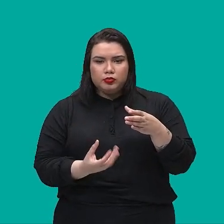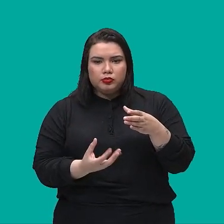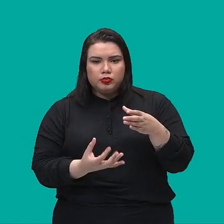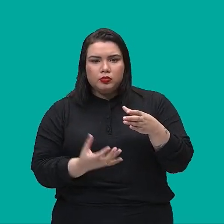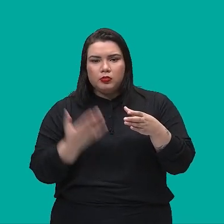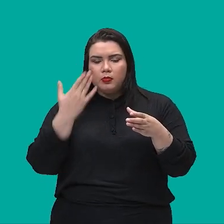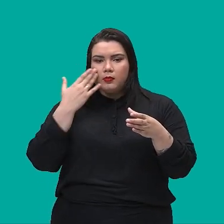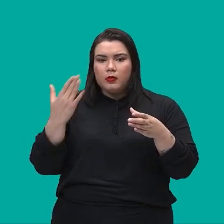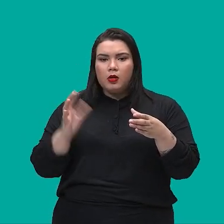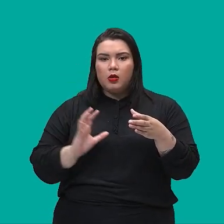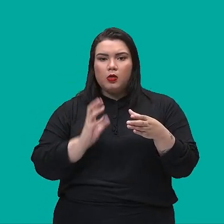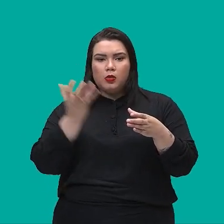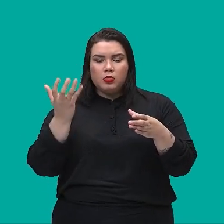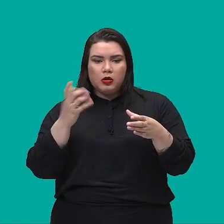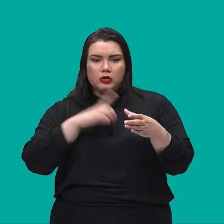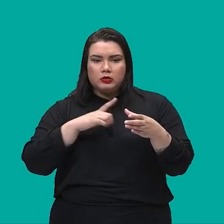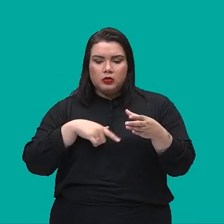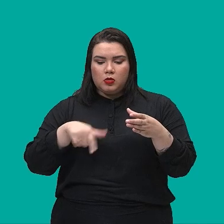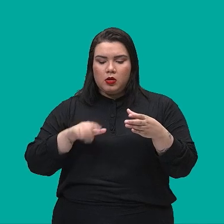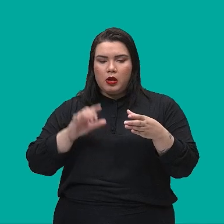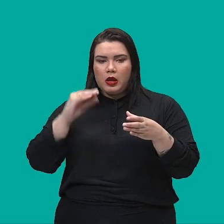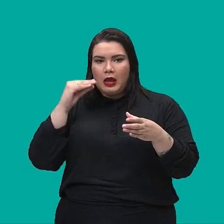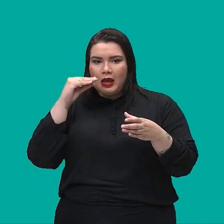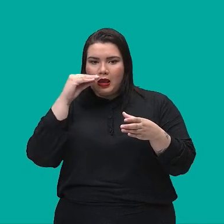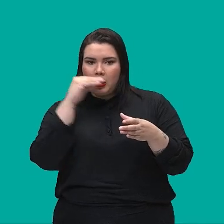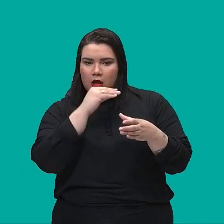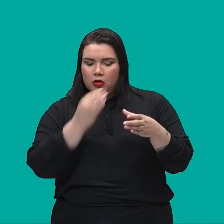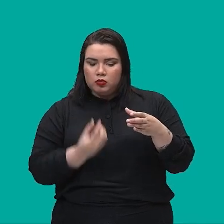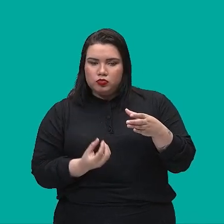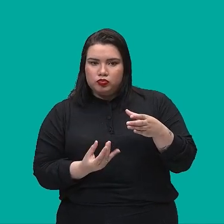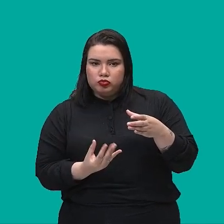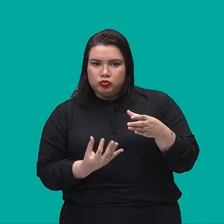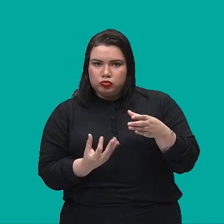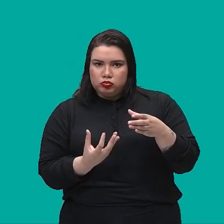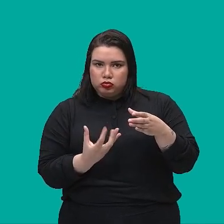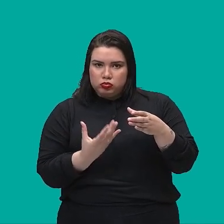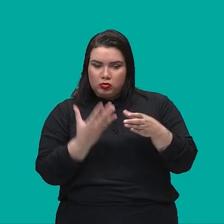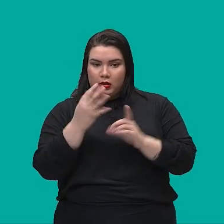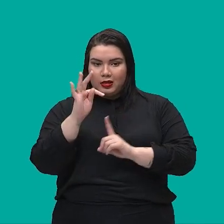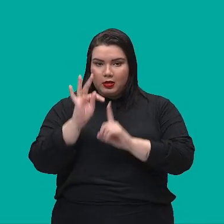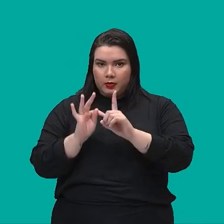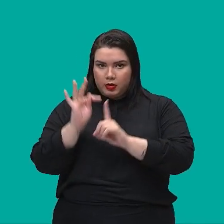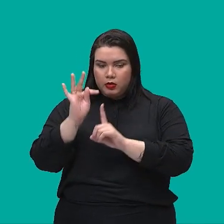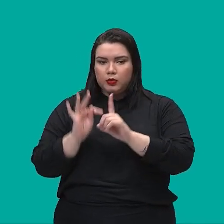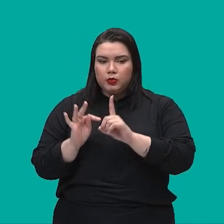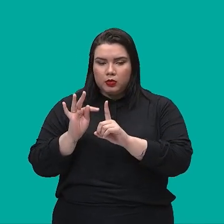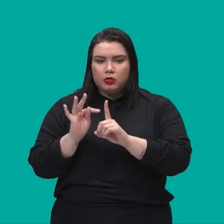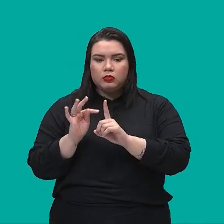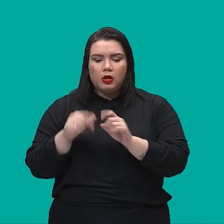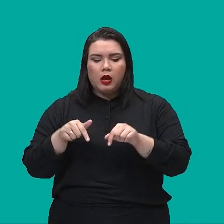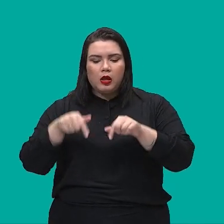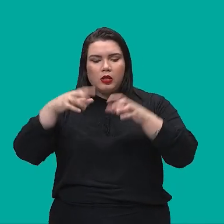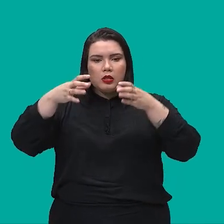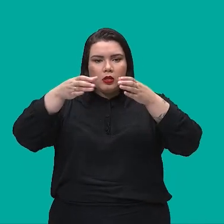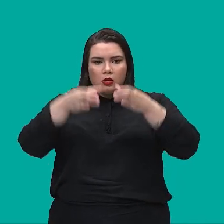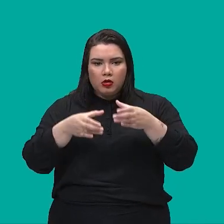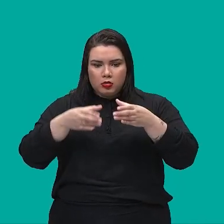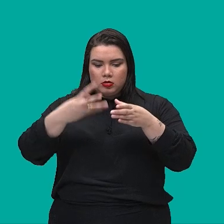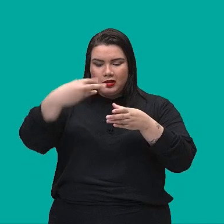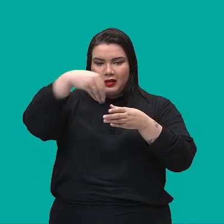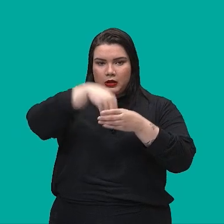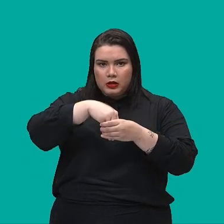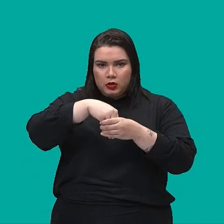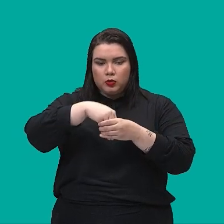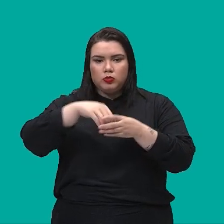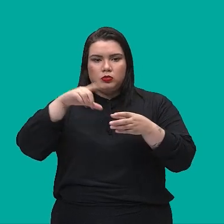acontecendo a radiação com a emissão da temperatura pelo fogo, está acontecendo no interior dessa